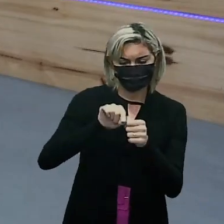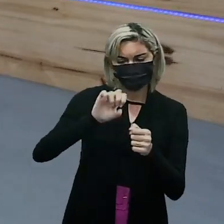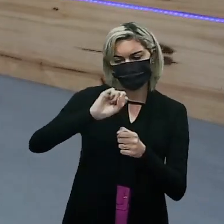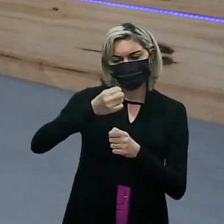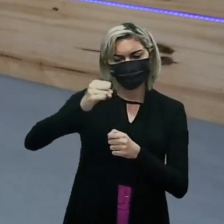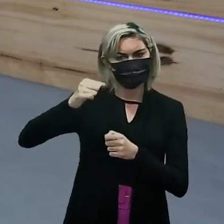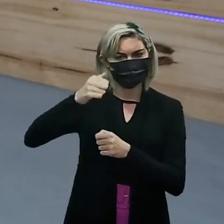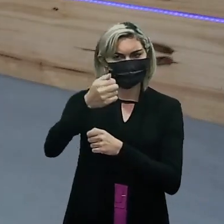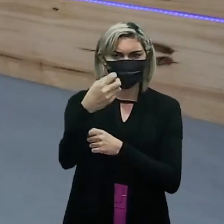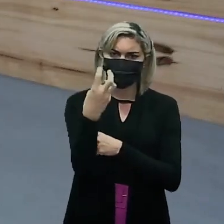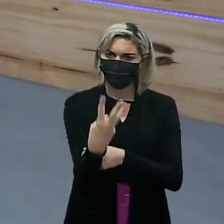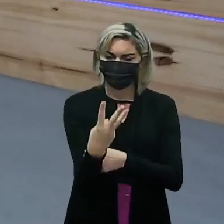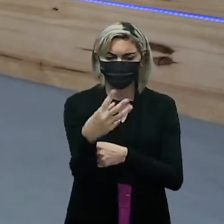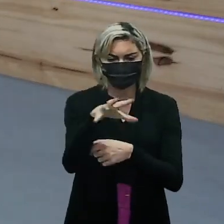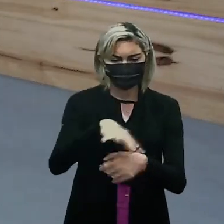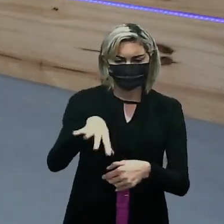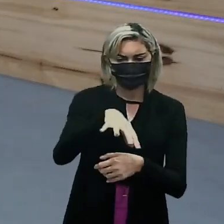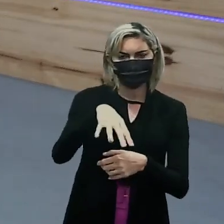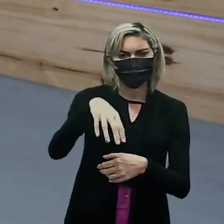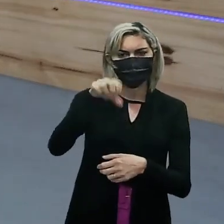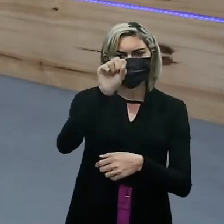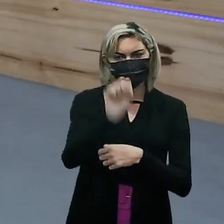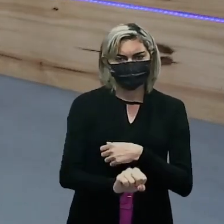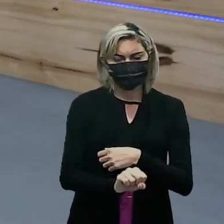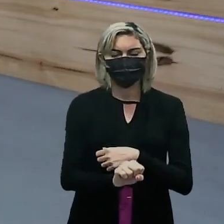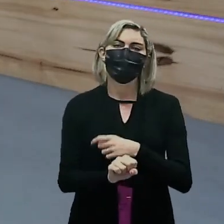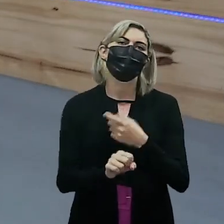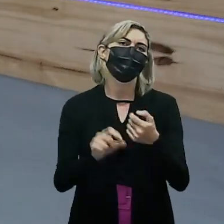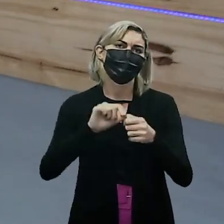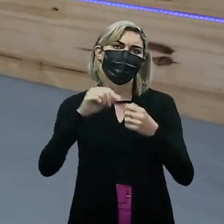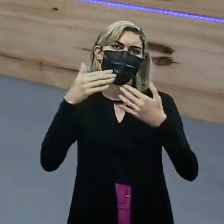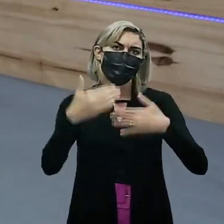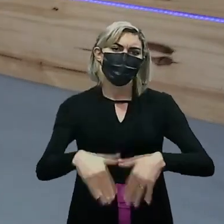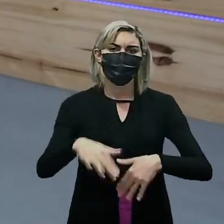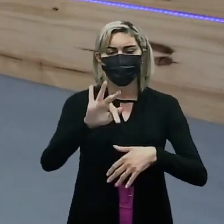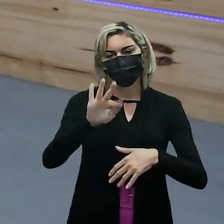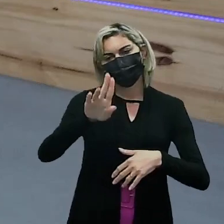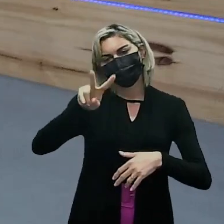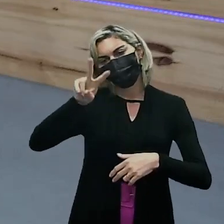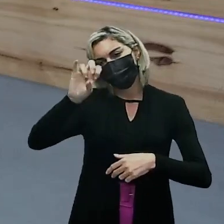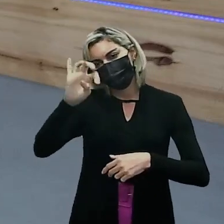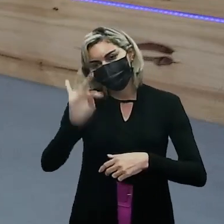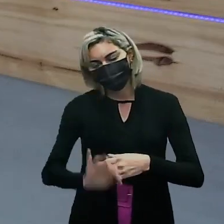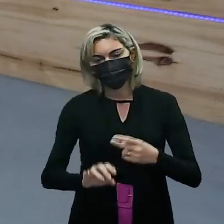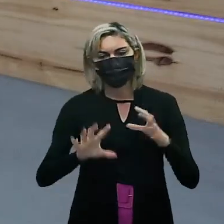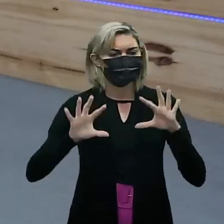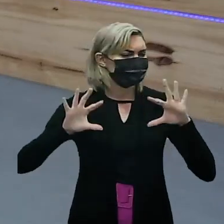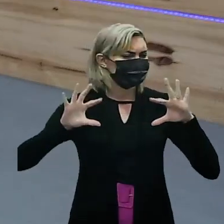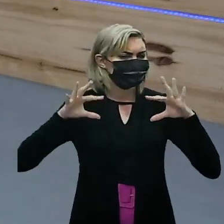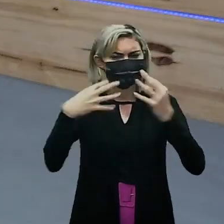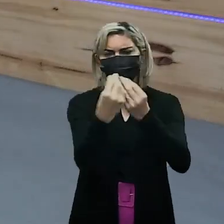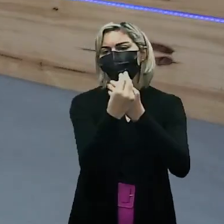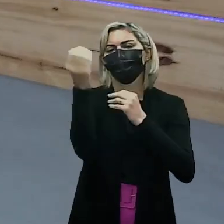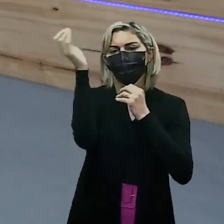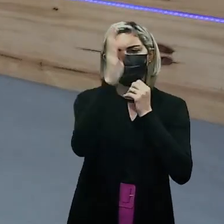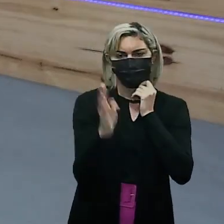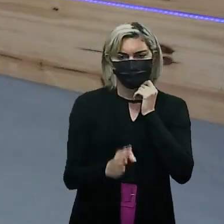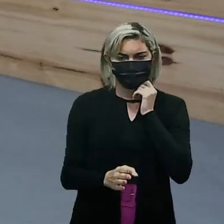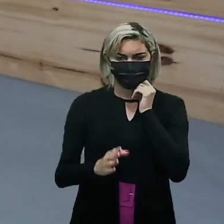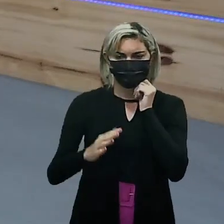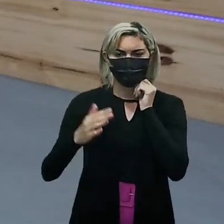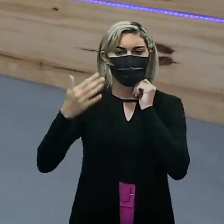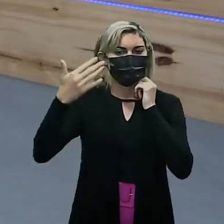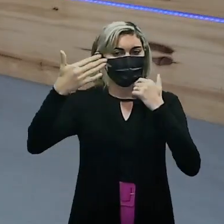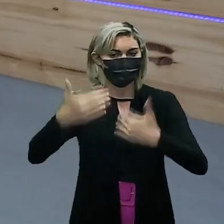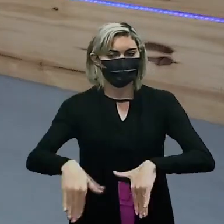Se você é da região sul, fazendo lá a prova da FUVEST E pra todo o Brasil, a prova